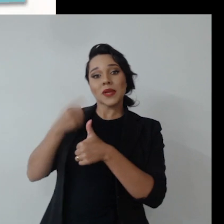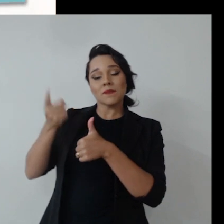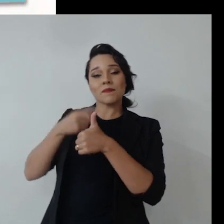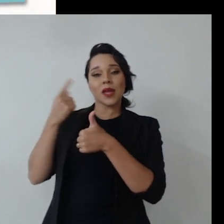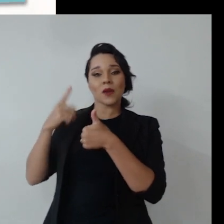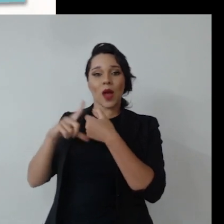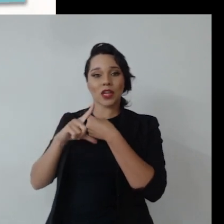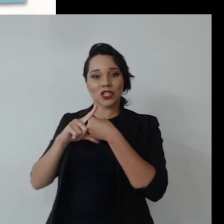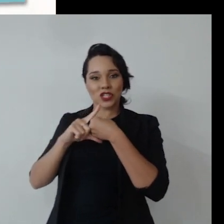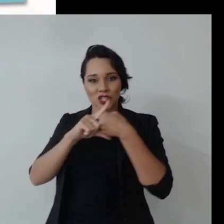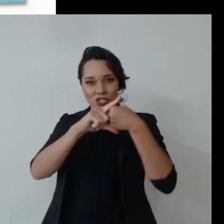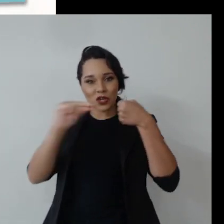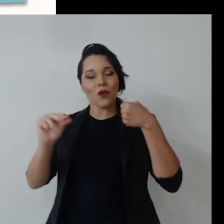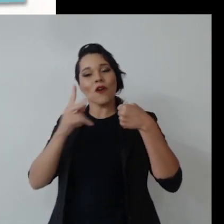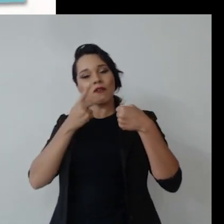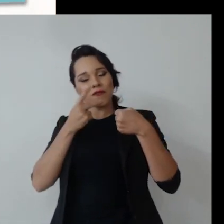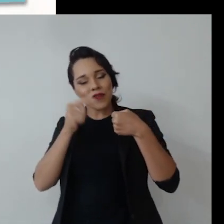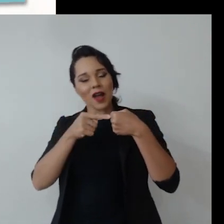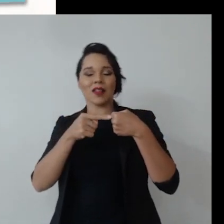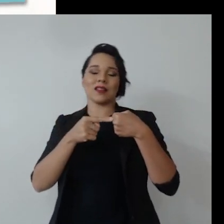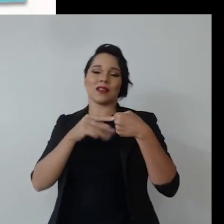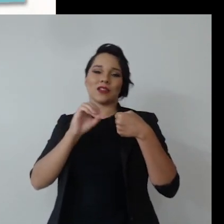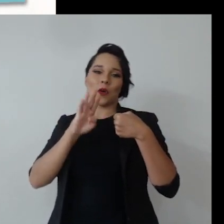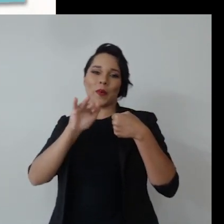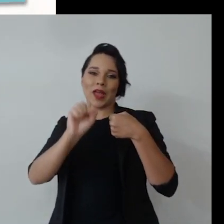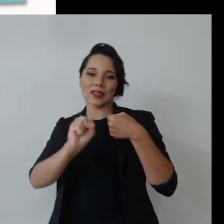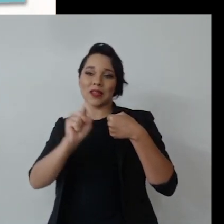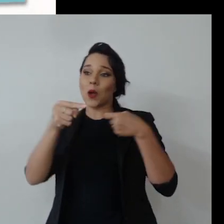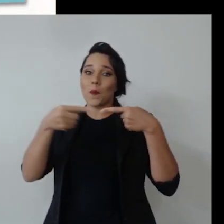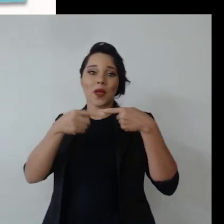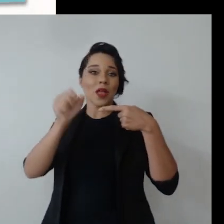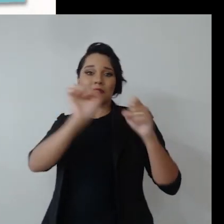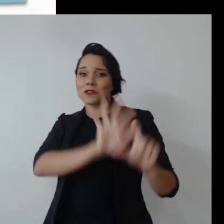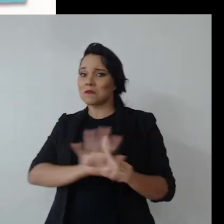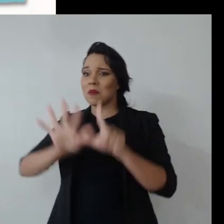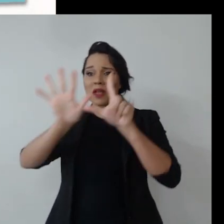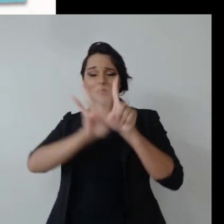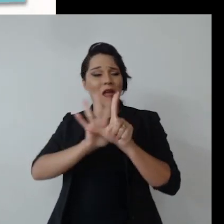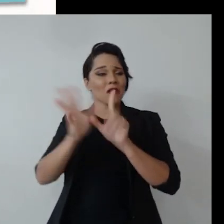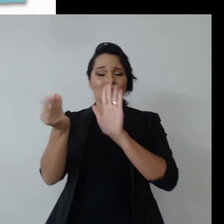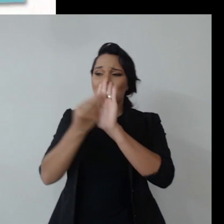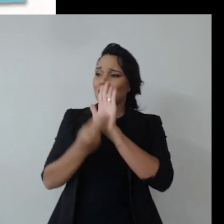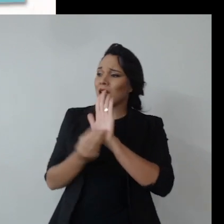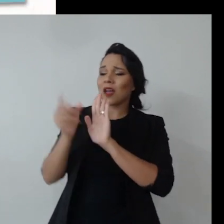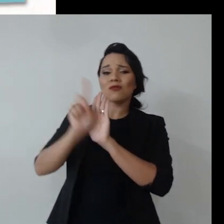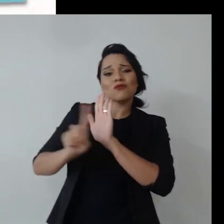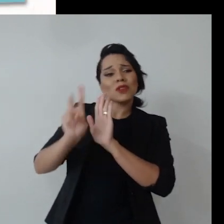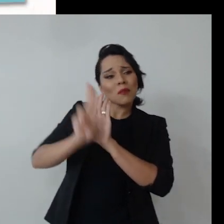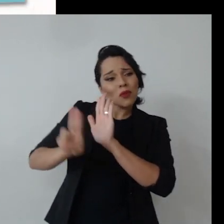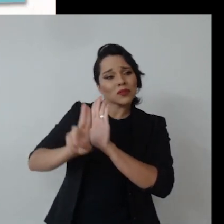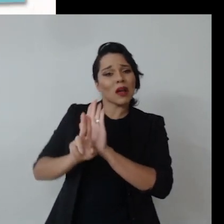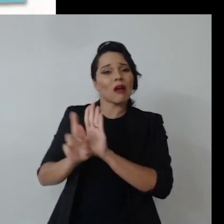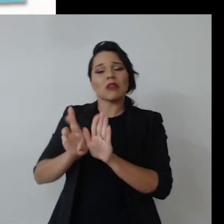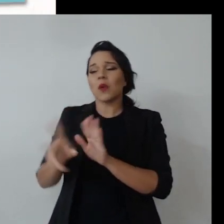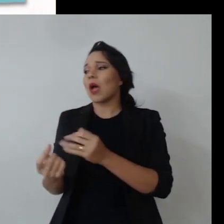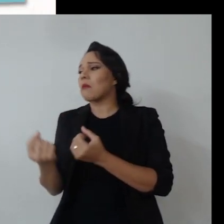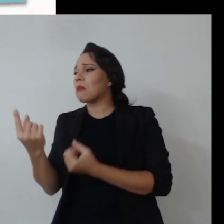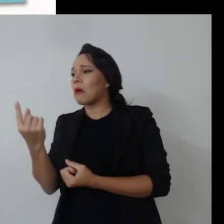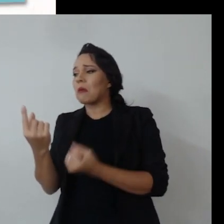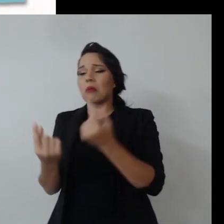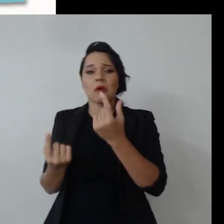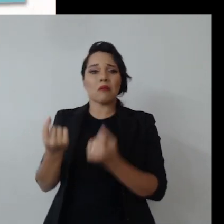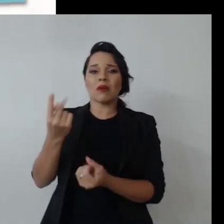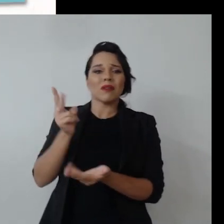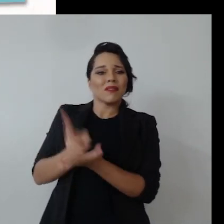primeiro artigo fala dos ODSs. Tem tudo a ver. Nosso painel está lá, os ODSs aplicáveis. Então, não é uma coisa e